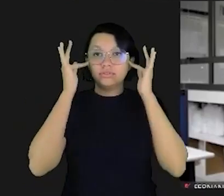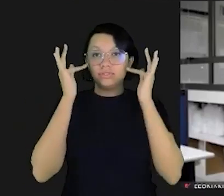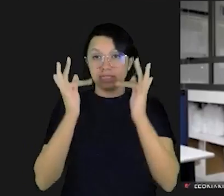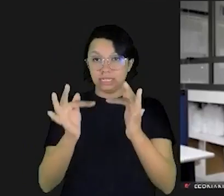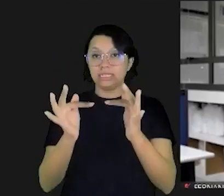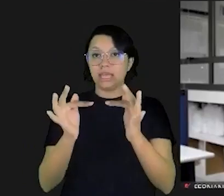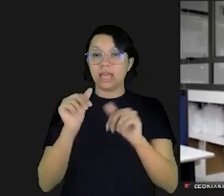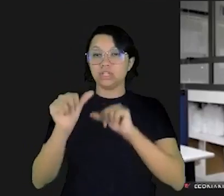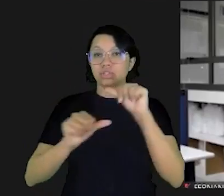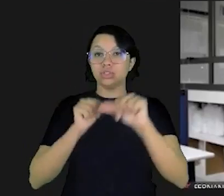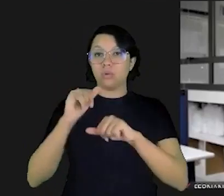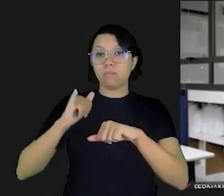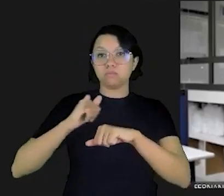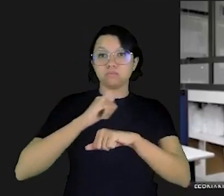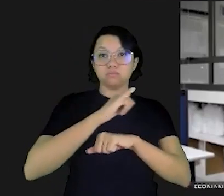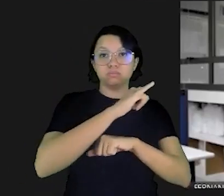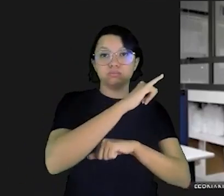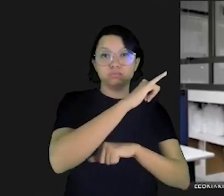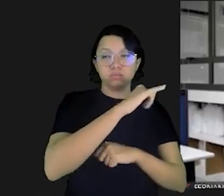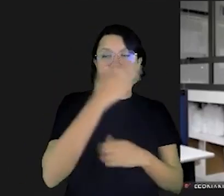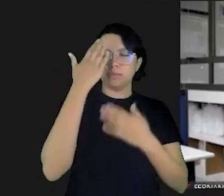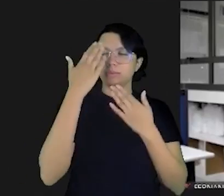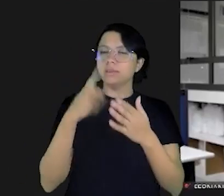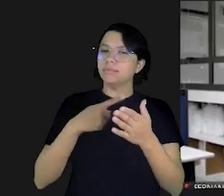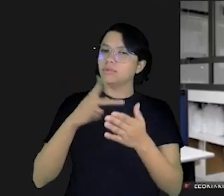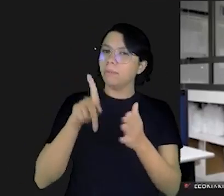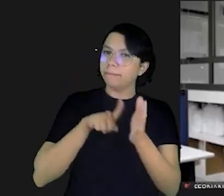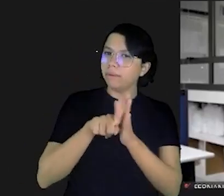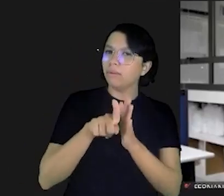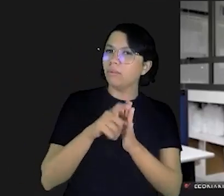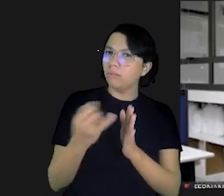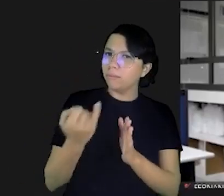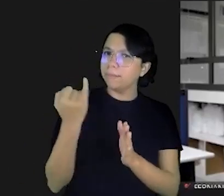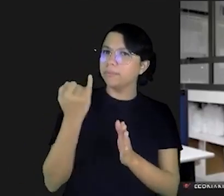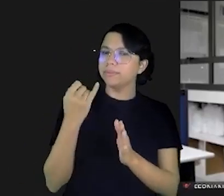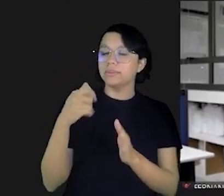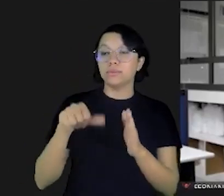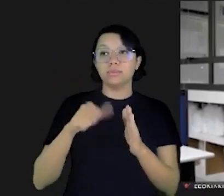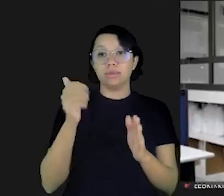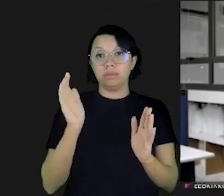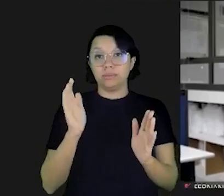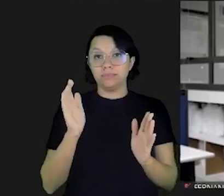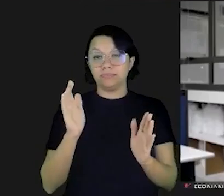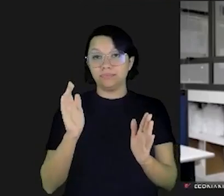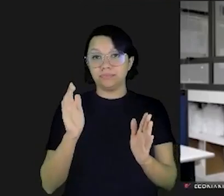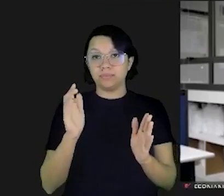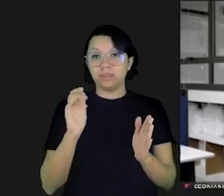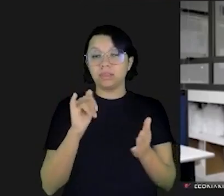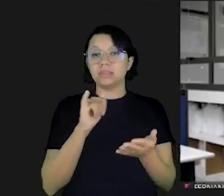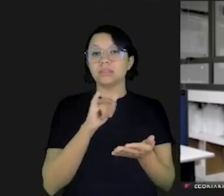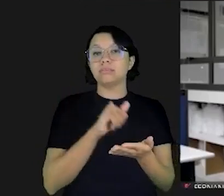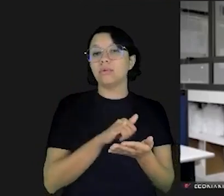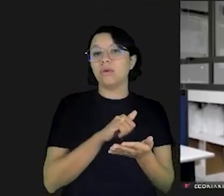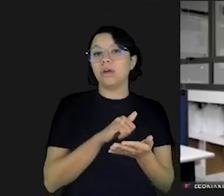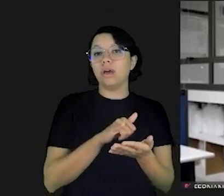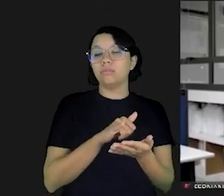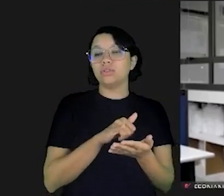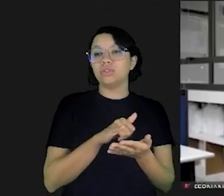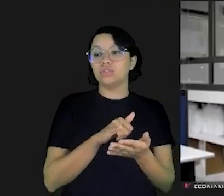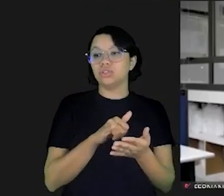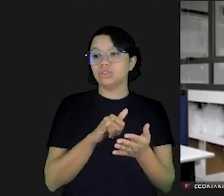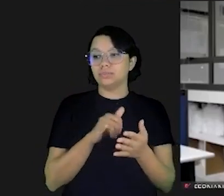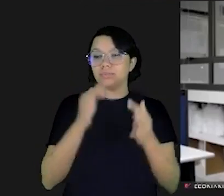poder trocar por passagens aéreas vamos lá Ana Carolina brigadíssimo pela sua pergunta muito importante primeiro programas de